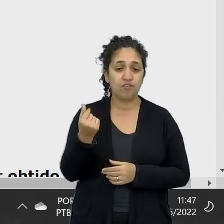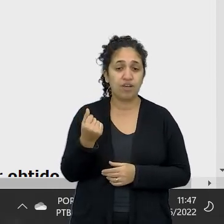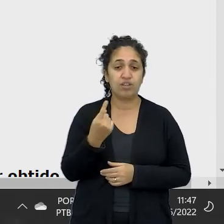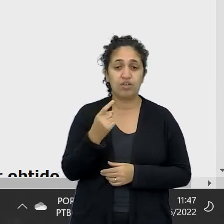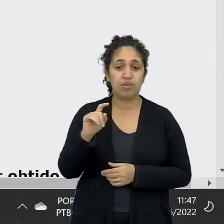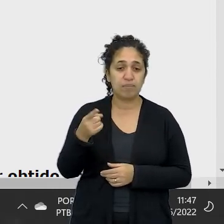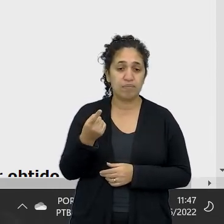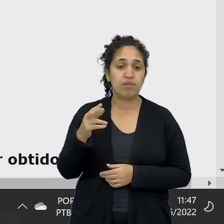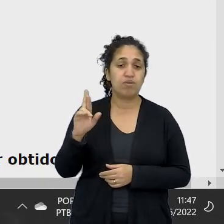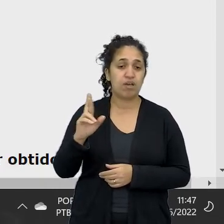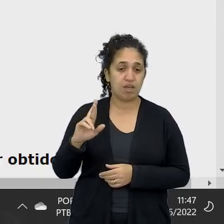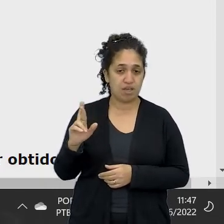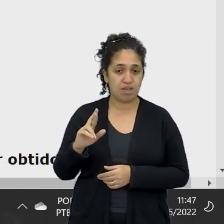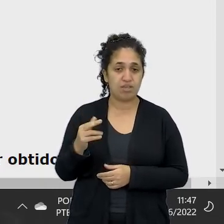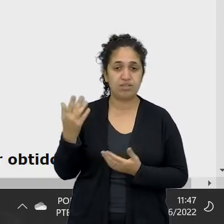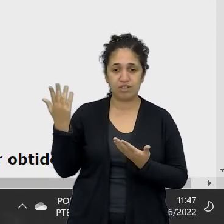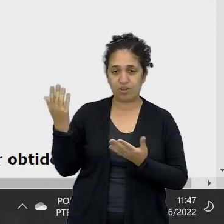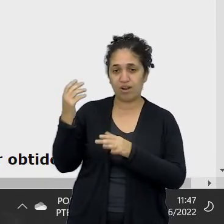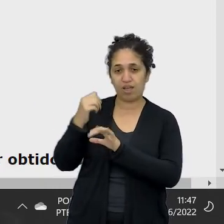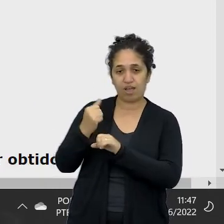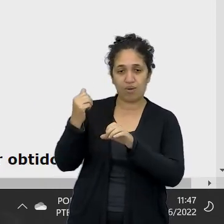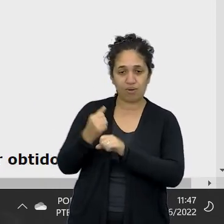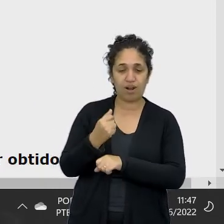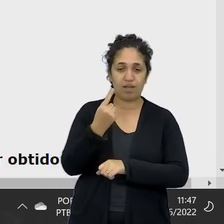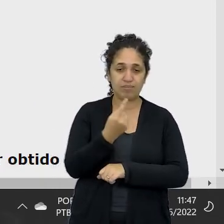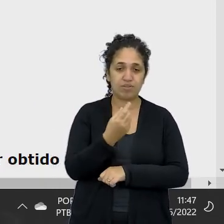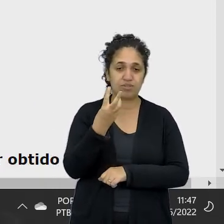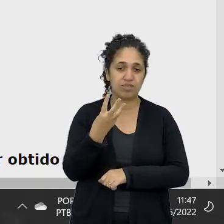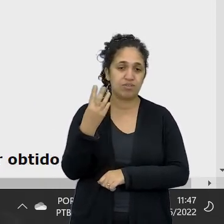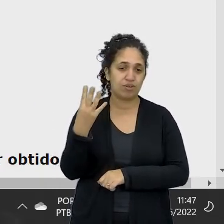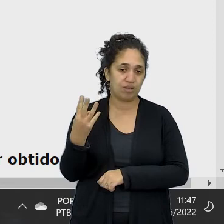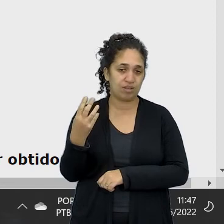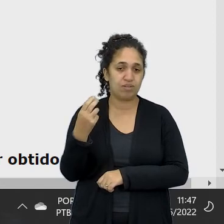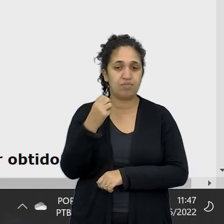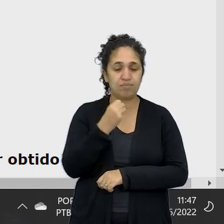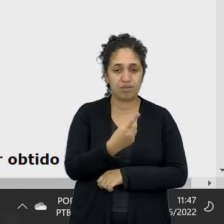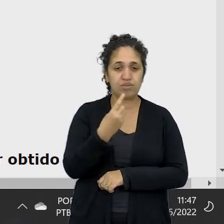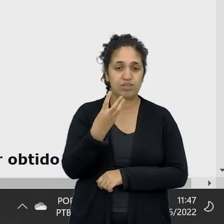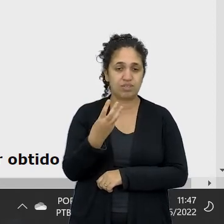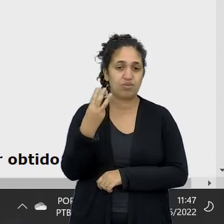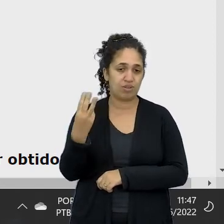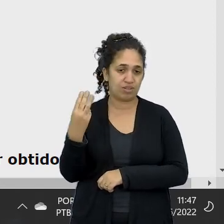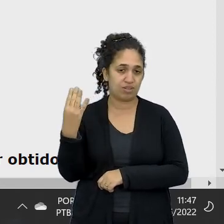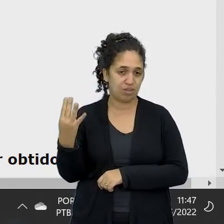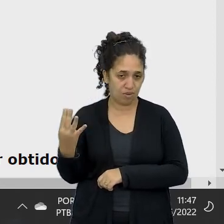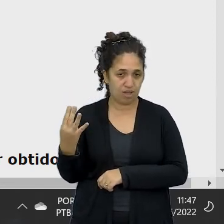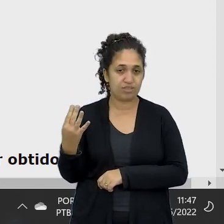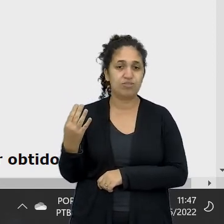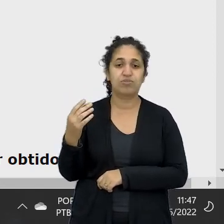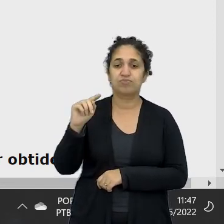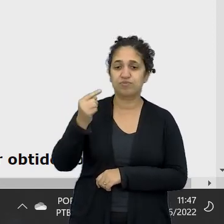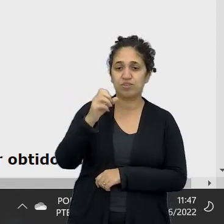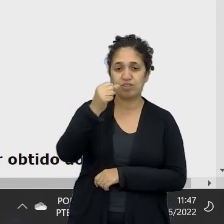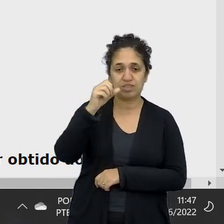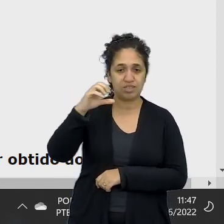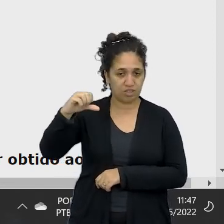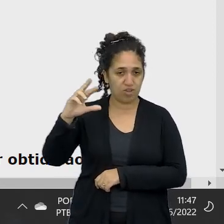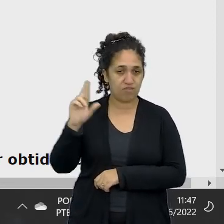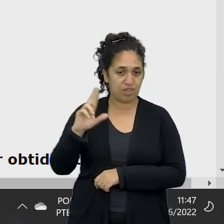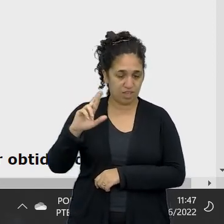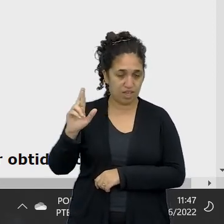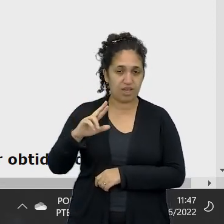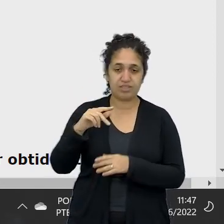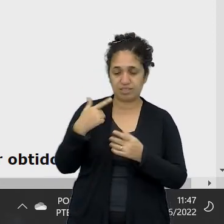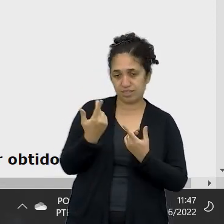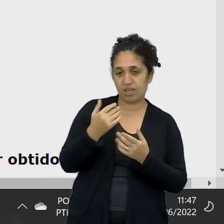$ 1.344,00, óbvio que vai aumentando aí conforme a taxa de